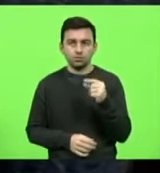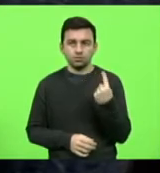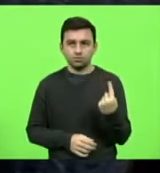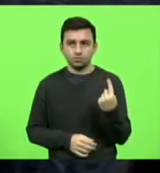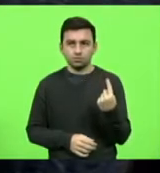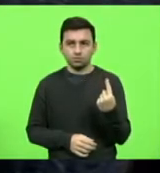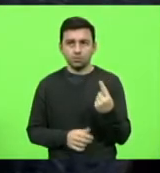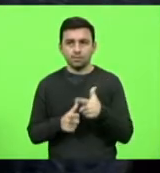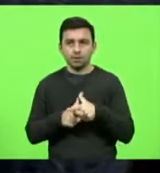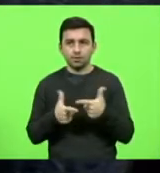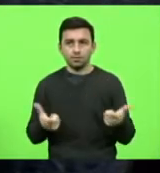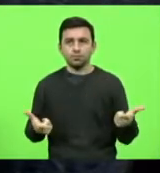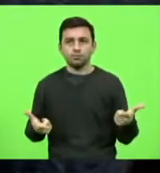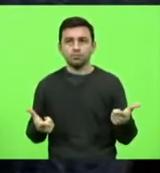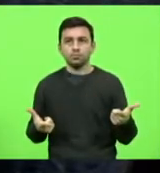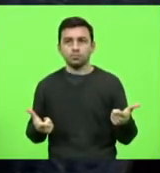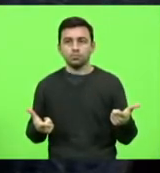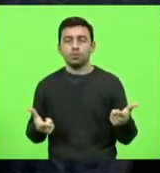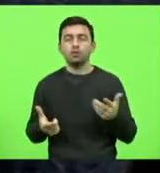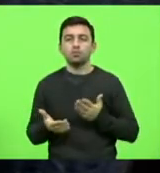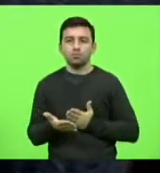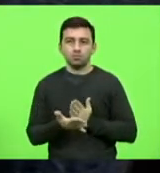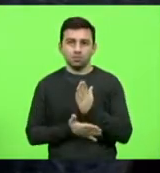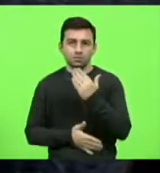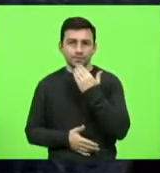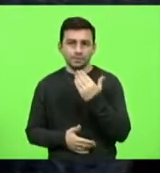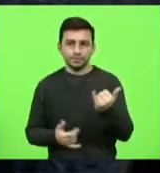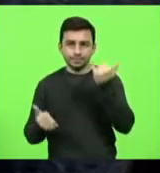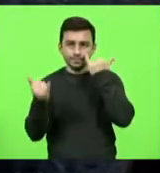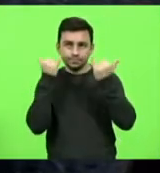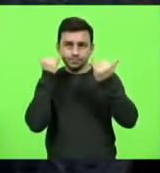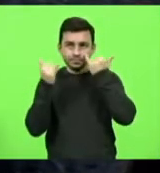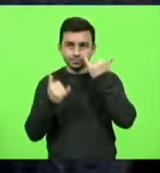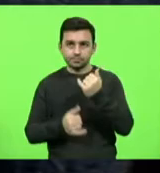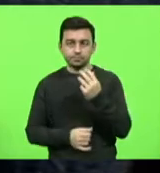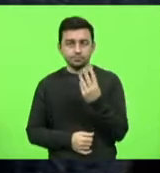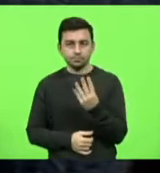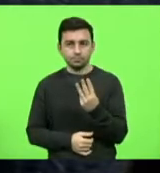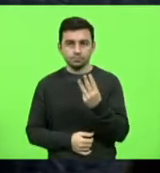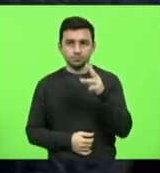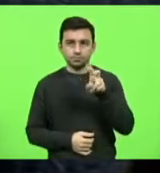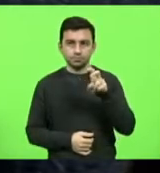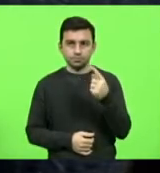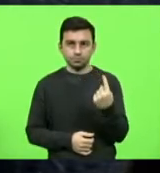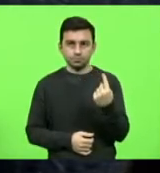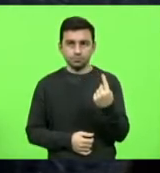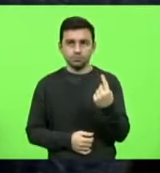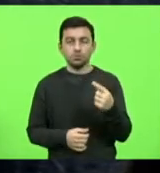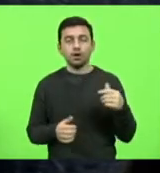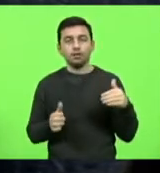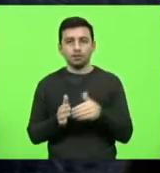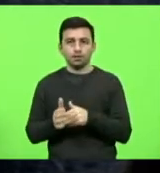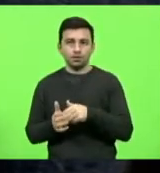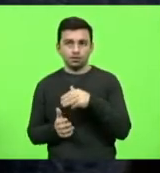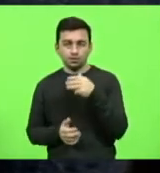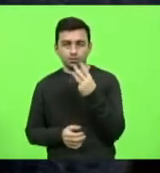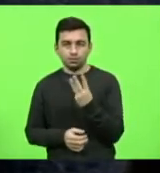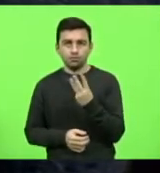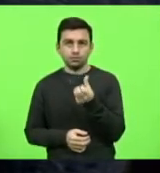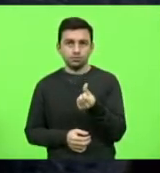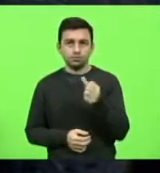maioria. Foram aprovados os pedidos de informação, 351 a 368, 2021.